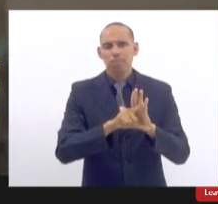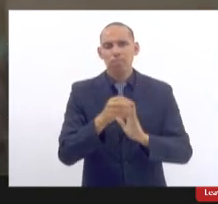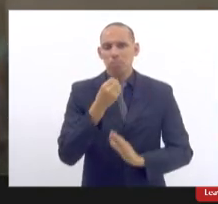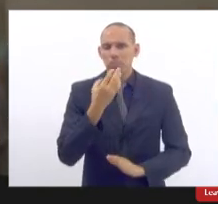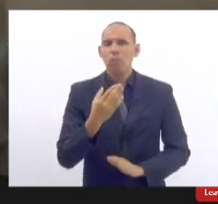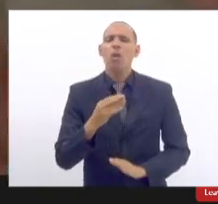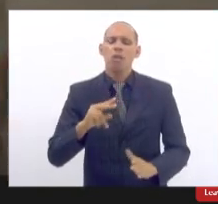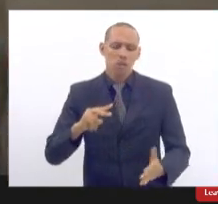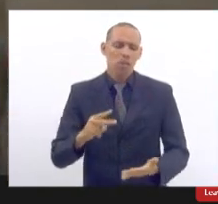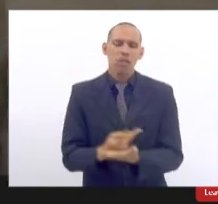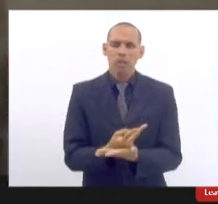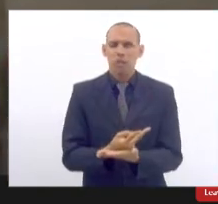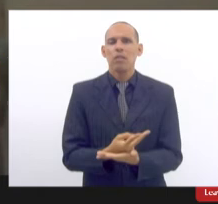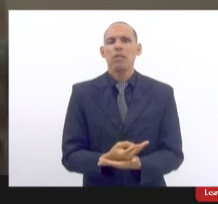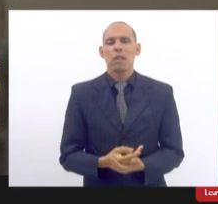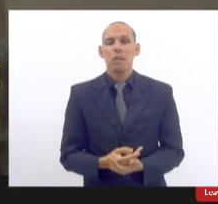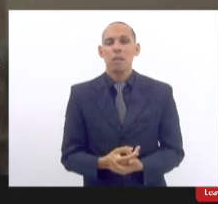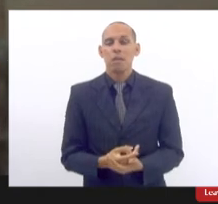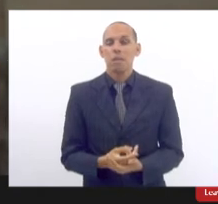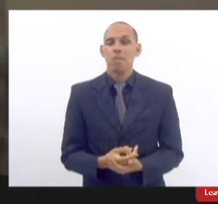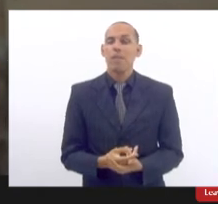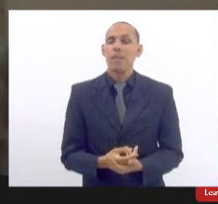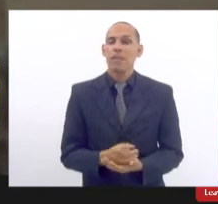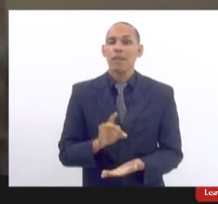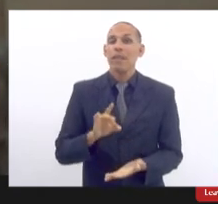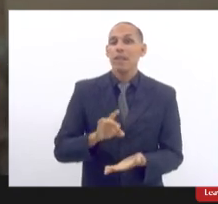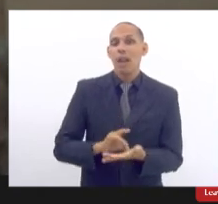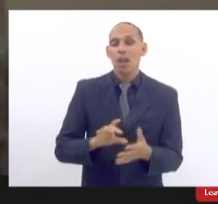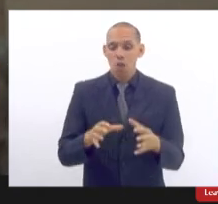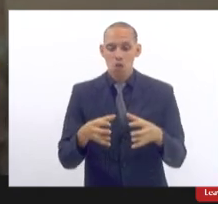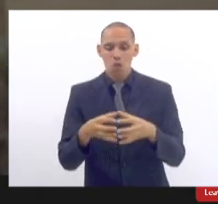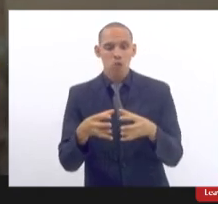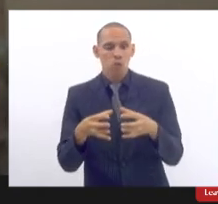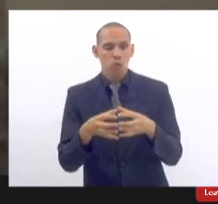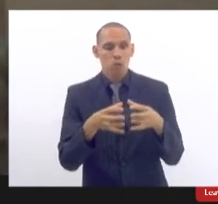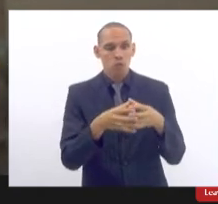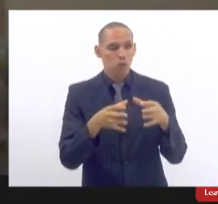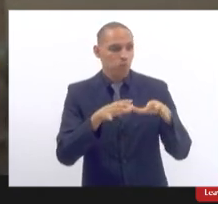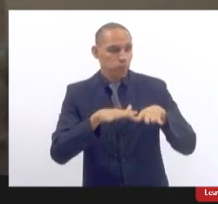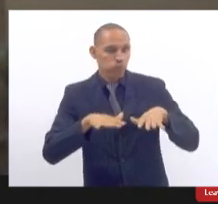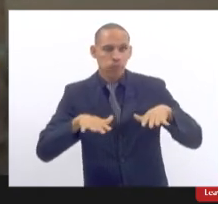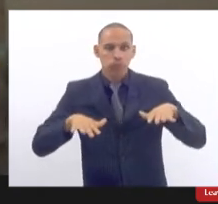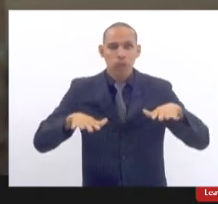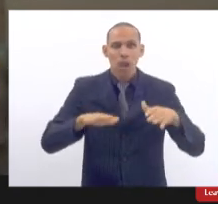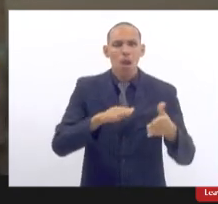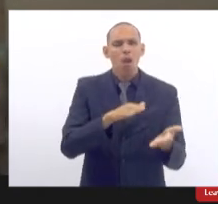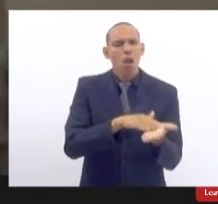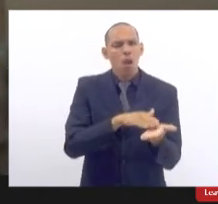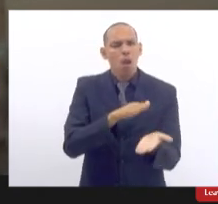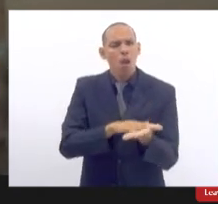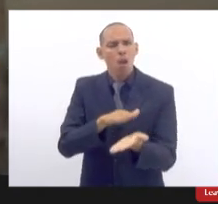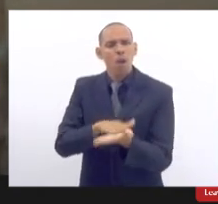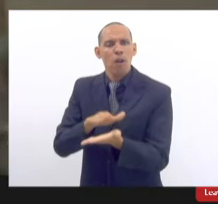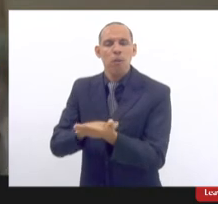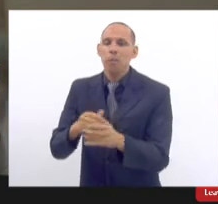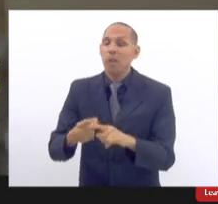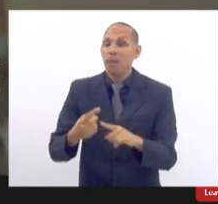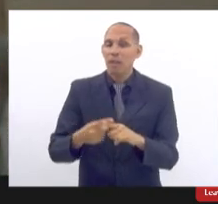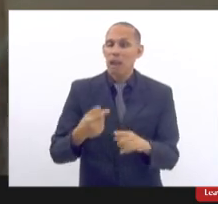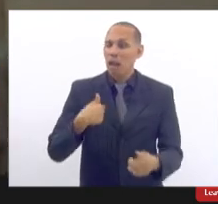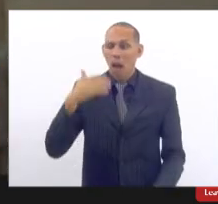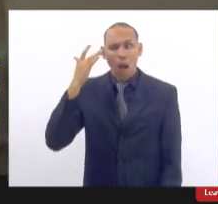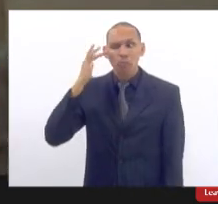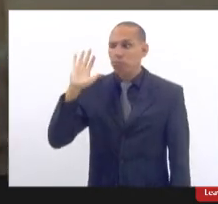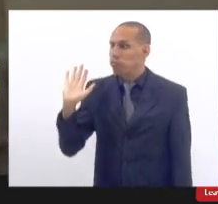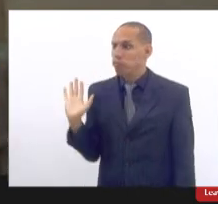aconteça e que realmente os conselhos possam cobrar porque muita gente mas eu não sabia